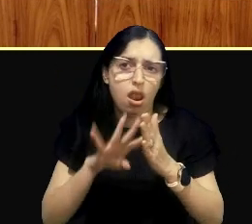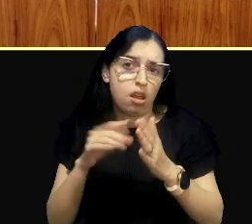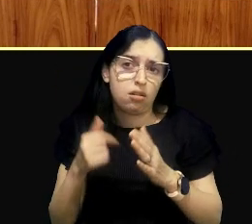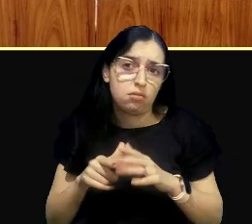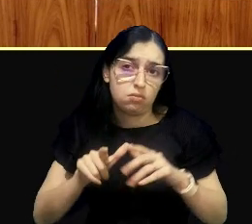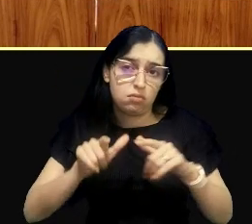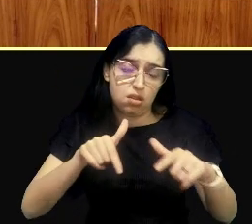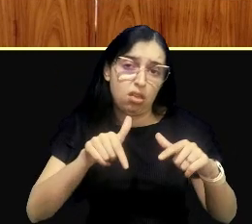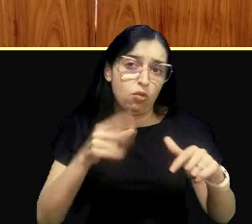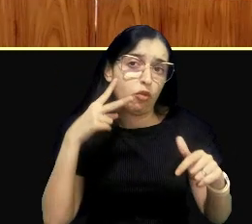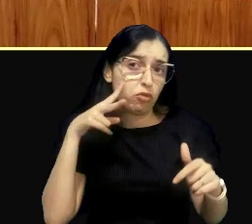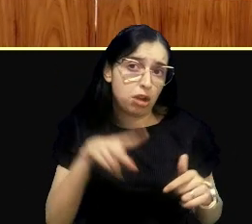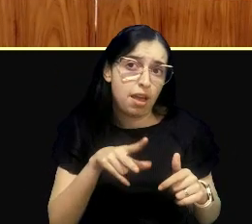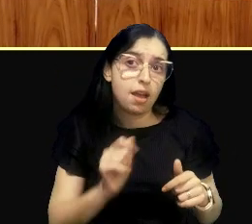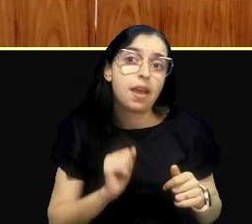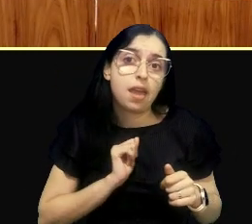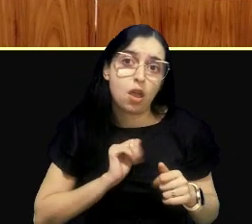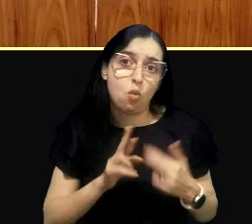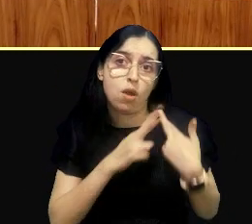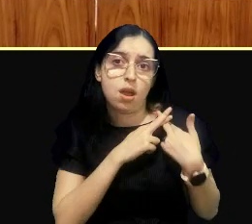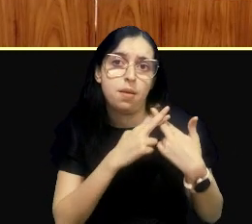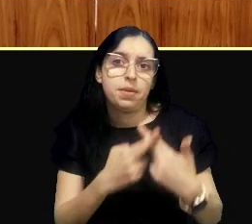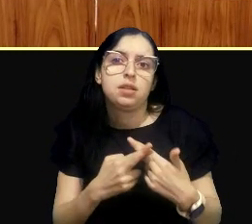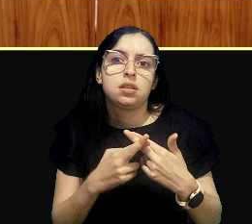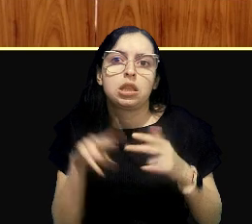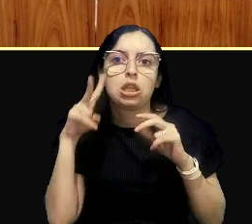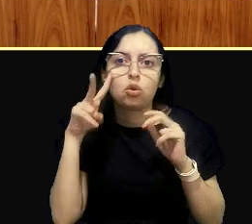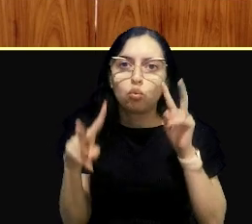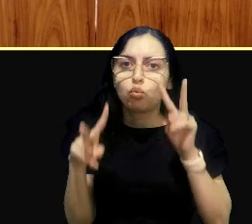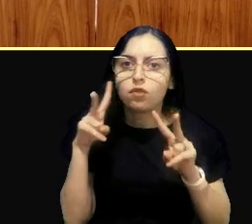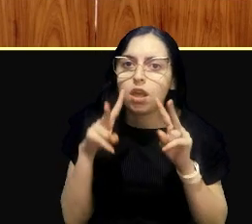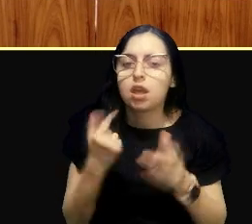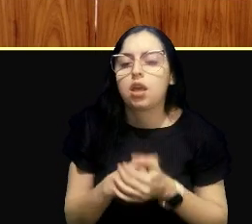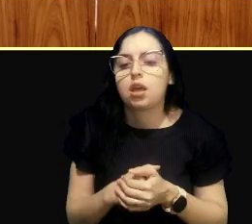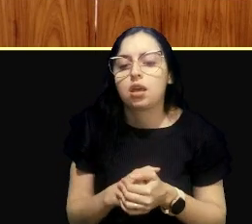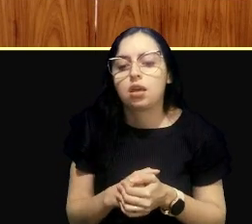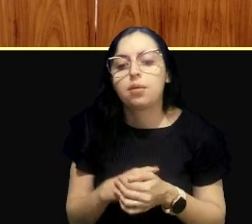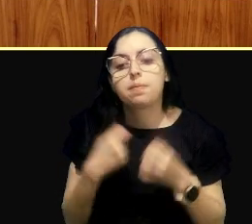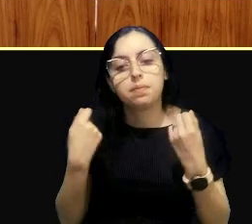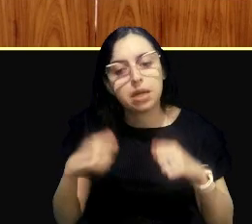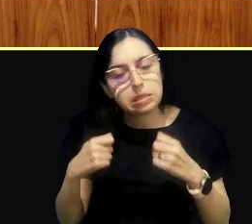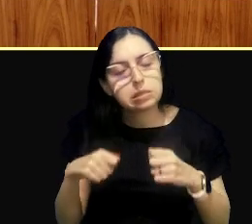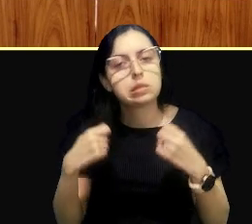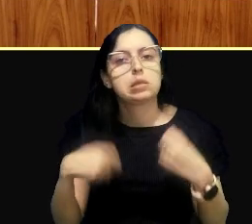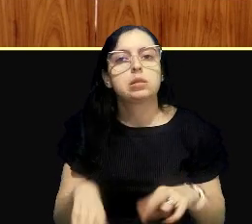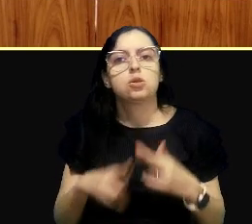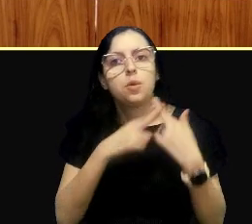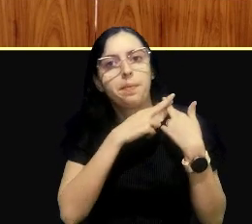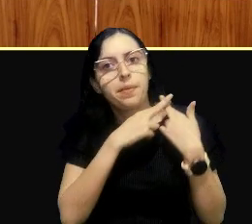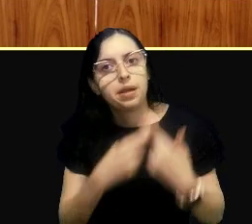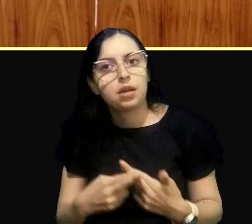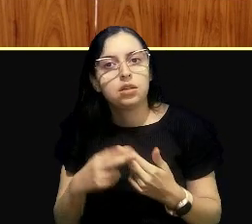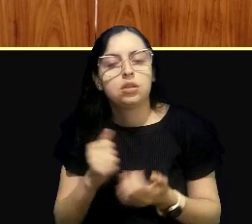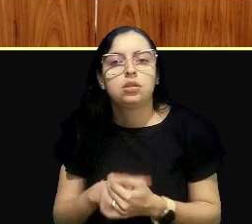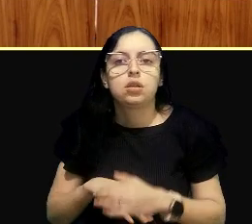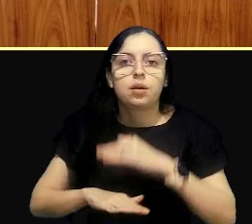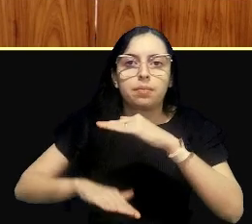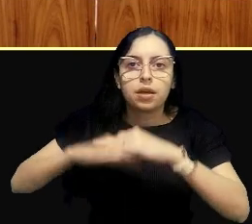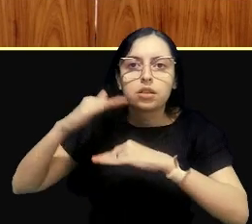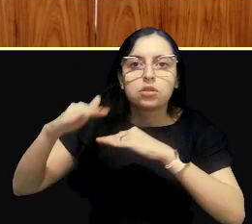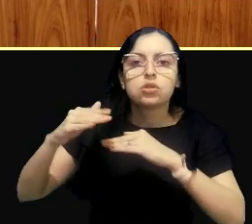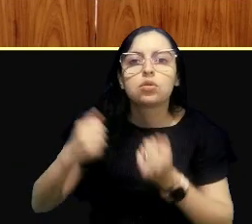né, e eu, como represento os olhos dele, eu tenho esse dever, e aí, a partir disso, eu